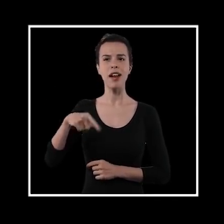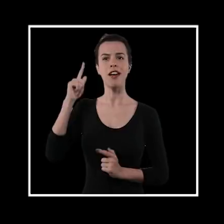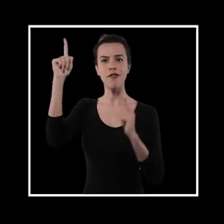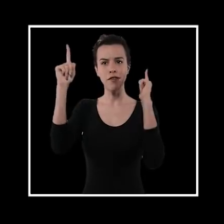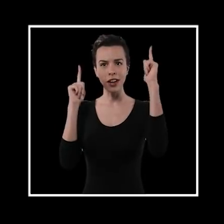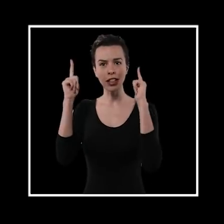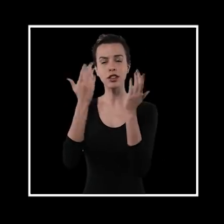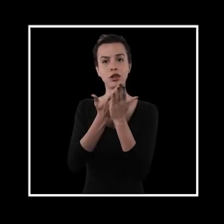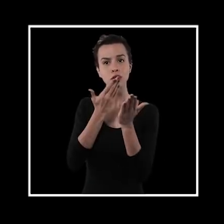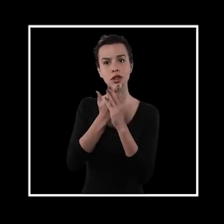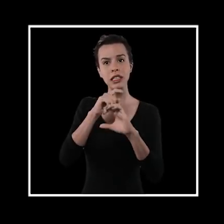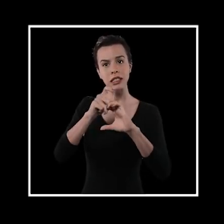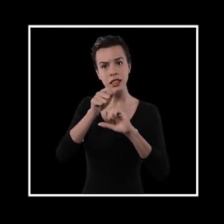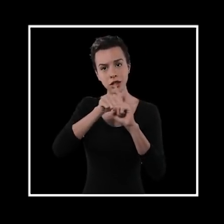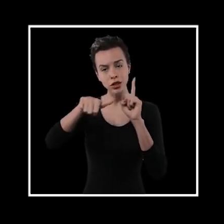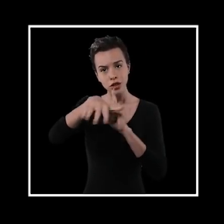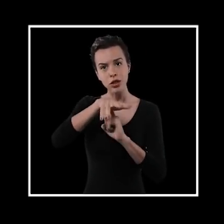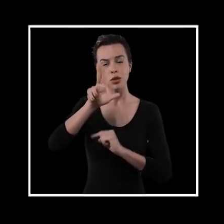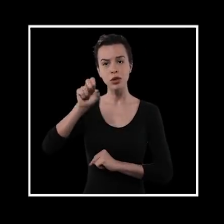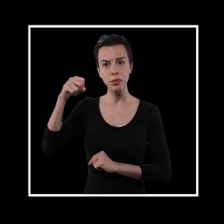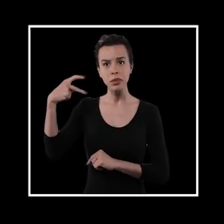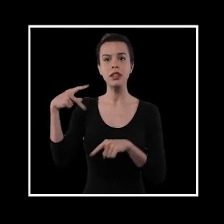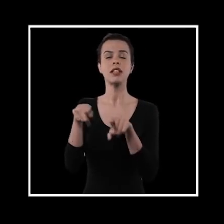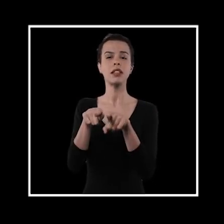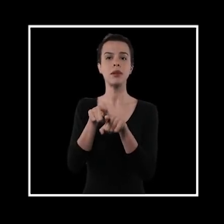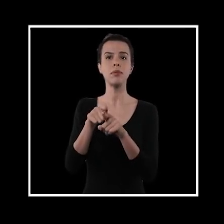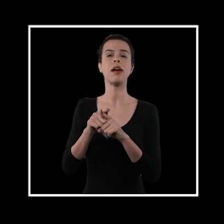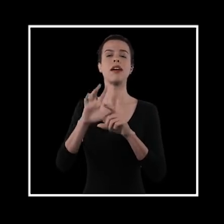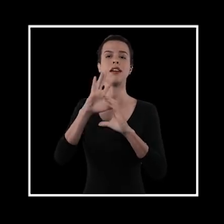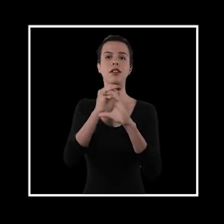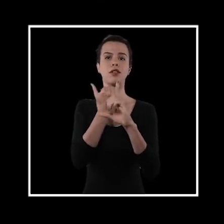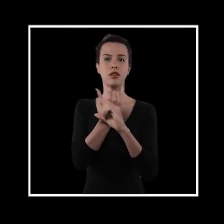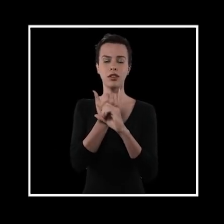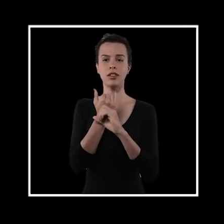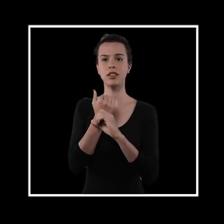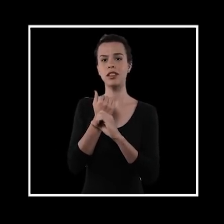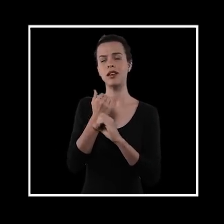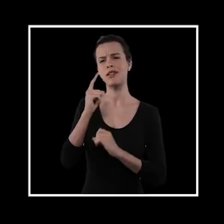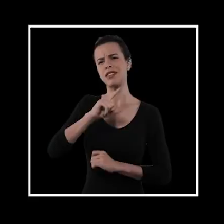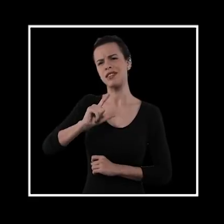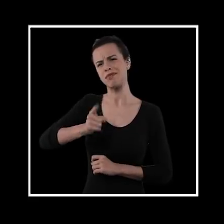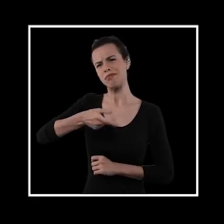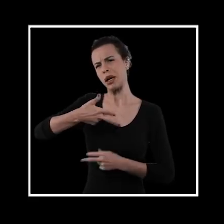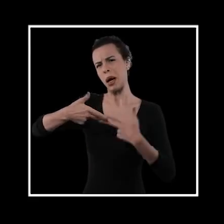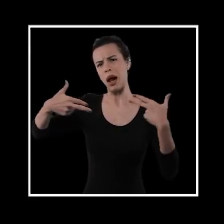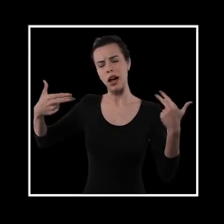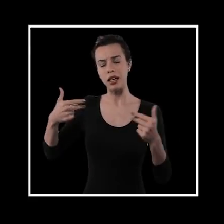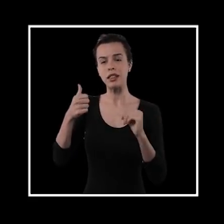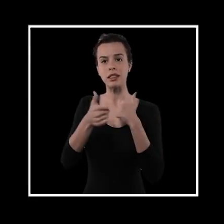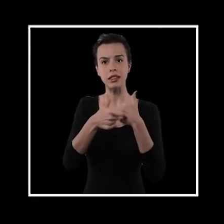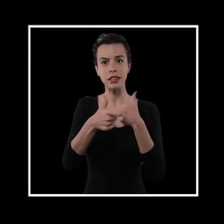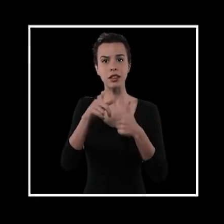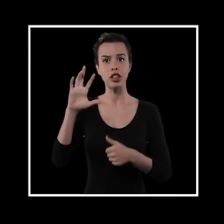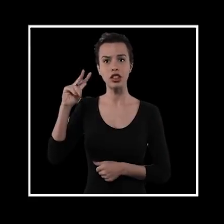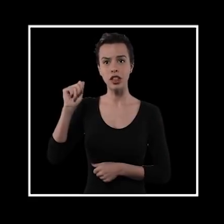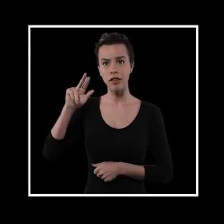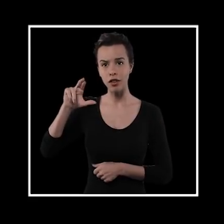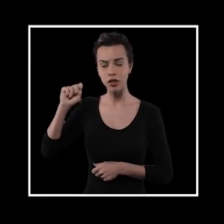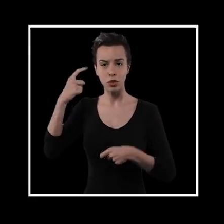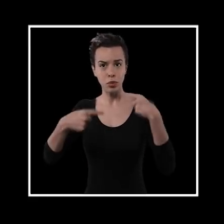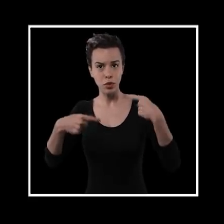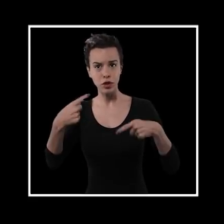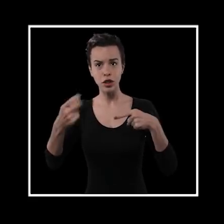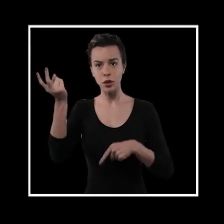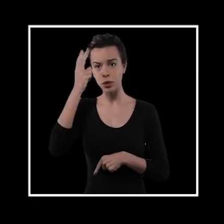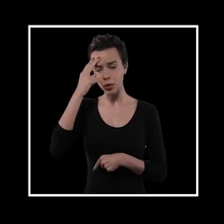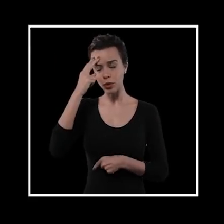Sociais da USP e tem um canal no YouTube com mais de 105 mil inscritos, que é o Chavoso da USP, que aborda temas como política, cultura,